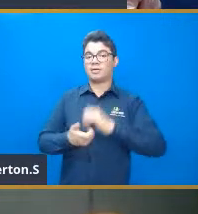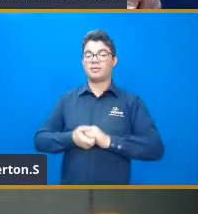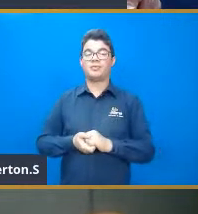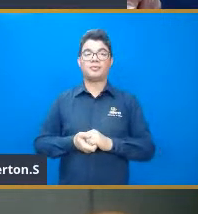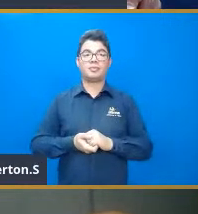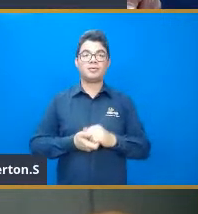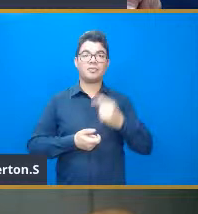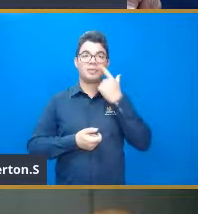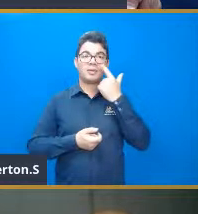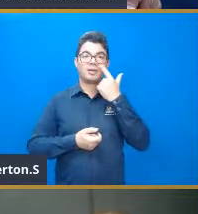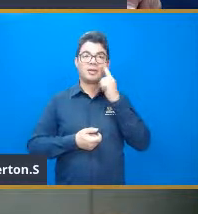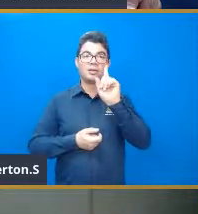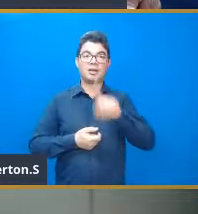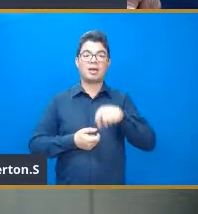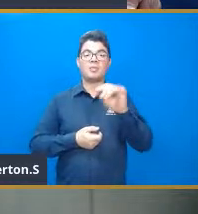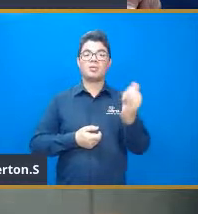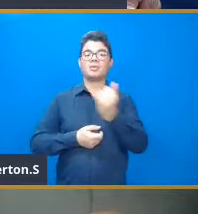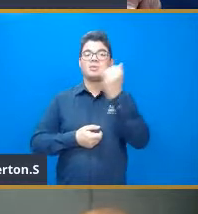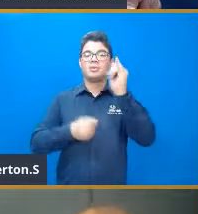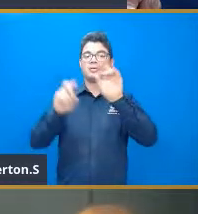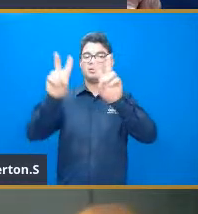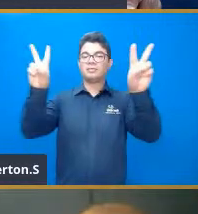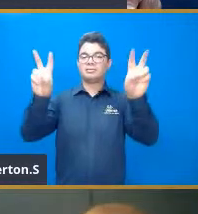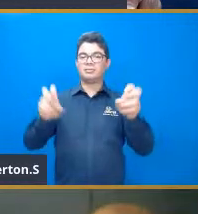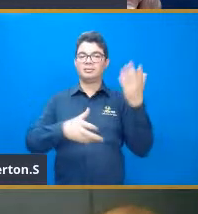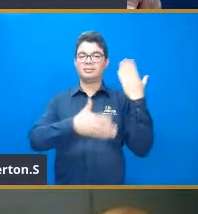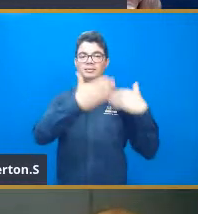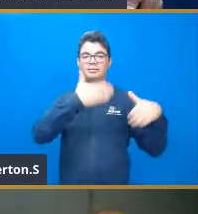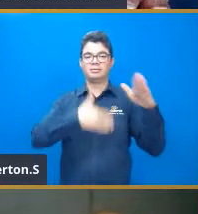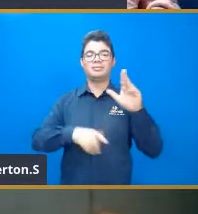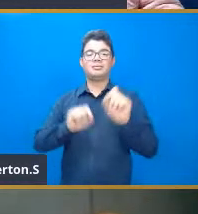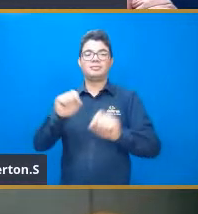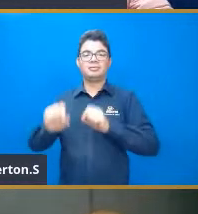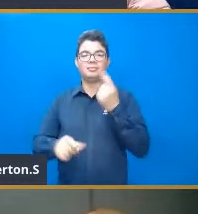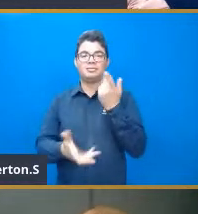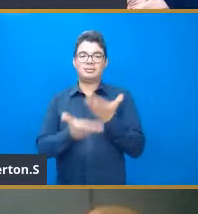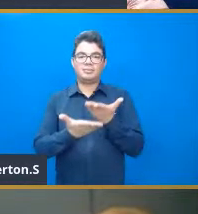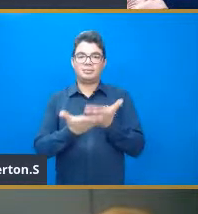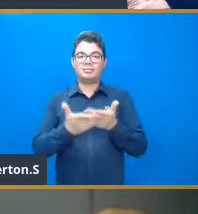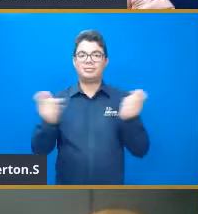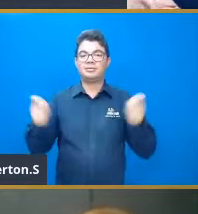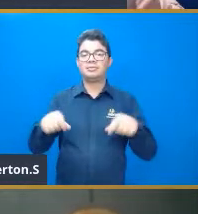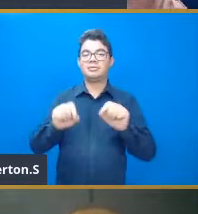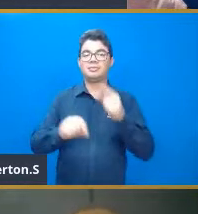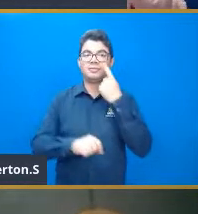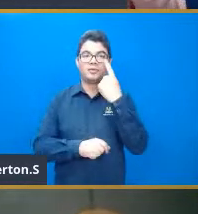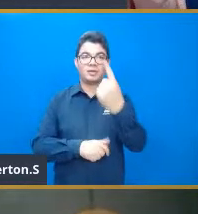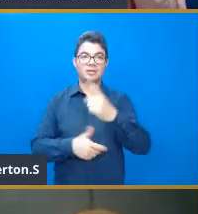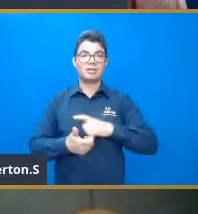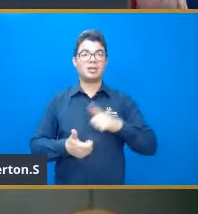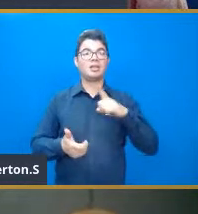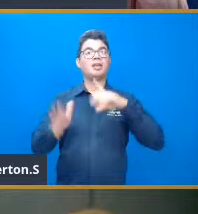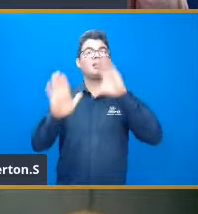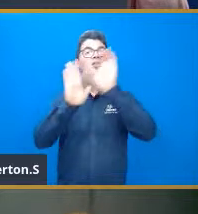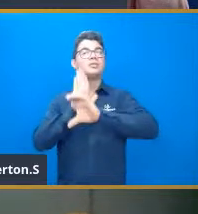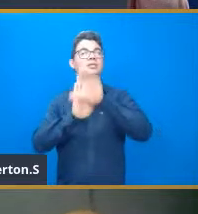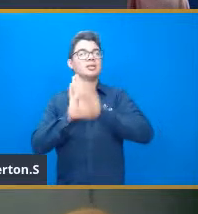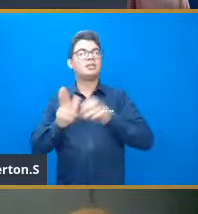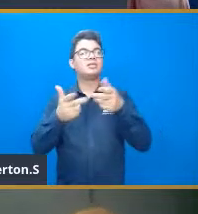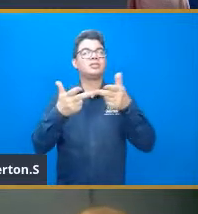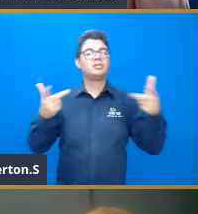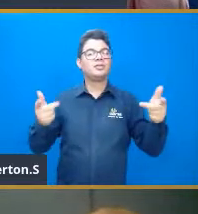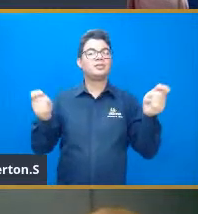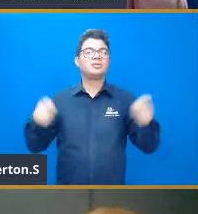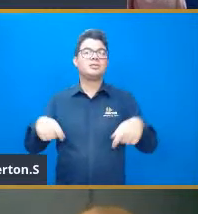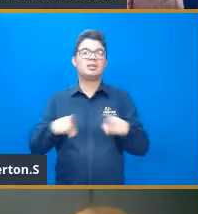tocar ali num assunto bastante importante. Nas aulas interiores, eu sei que a professora Adriana estava trabalhando ali com vários conceitos super bacanas, associados a derivadas,